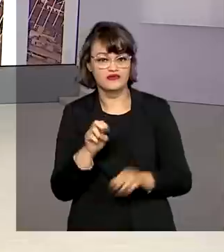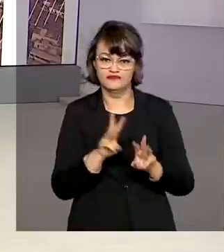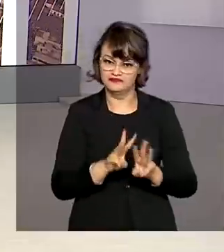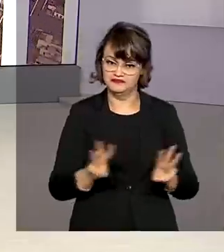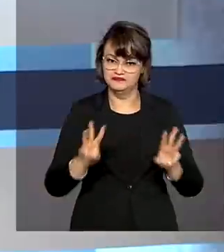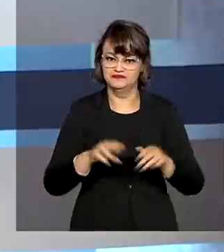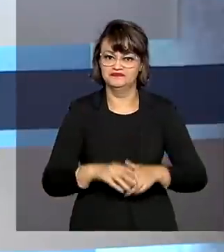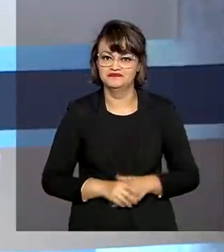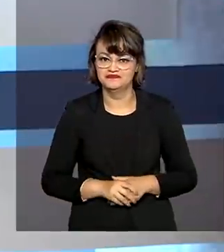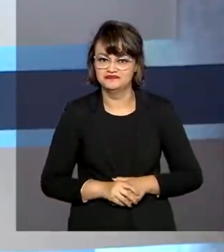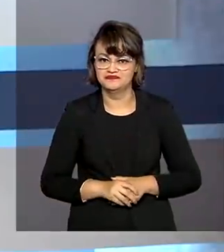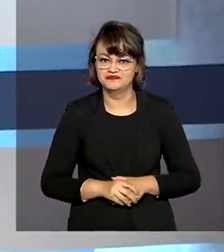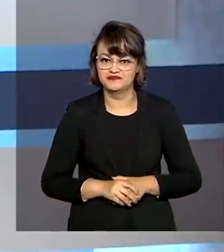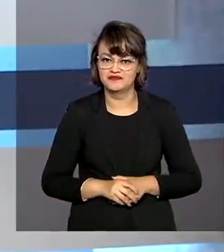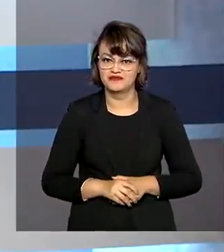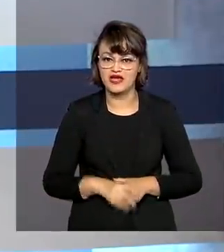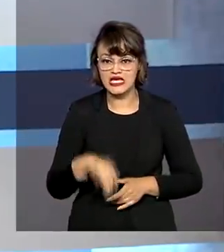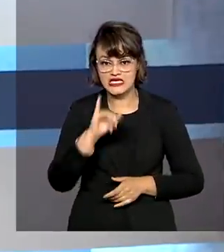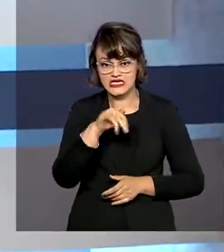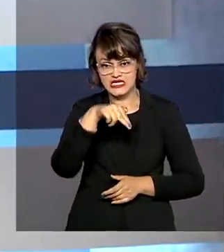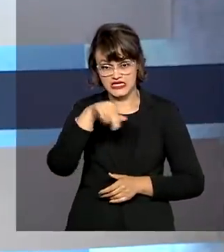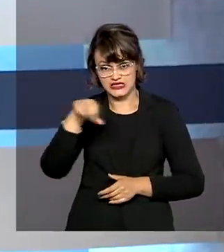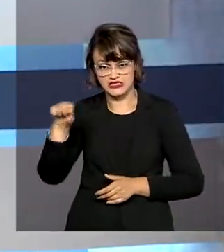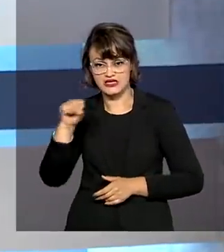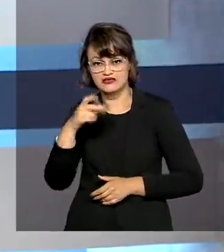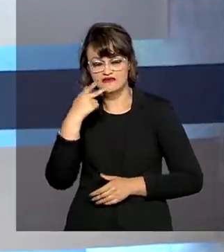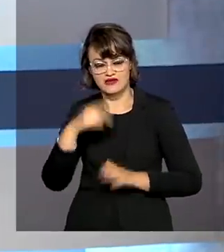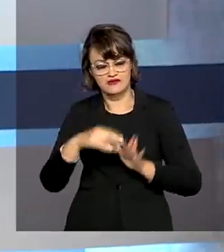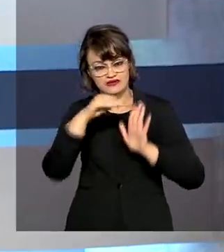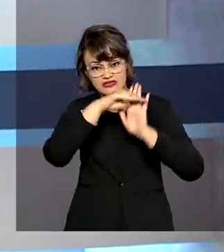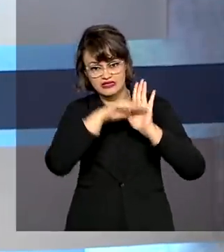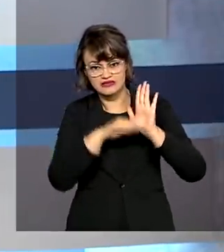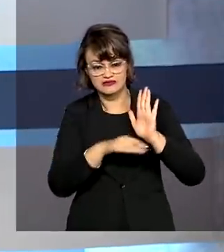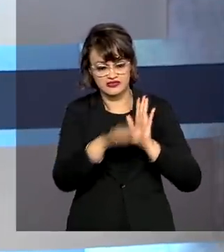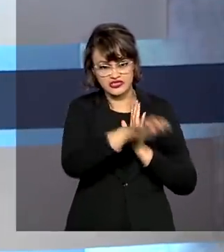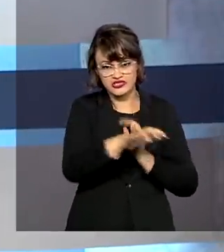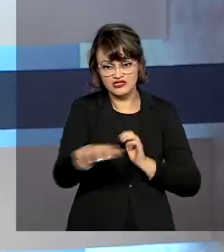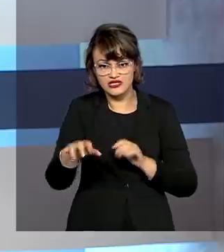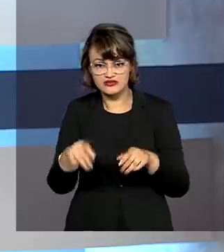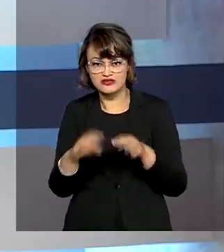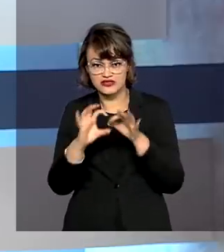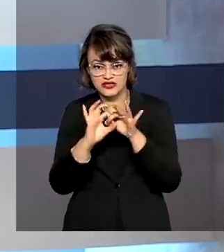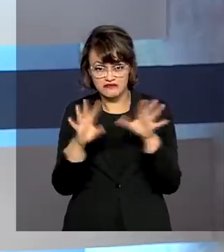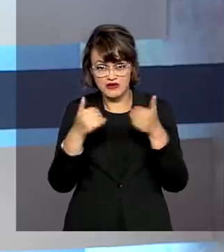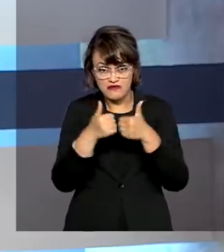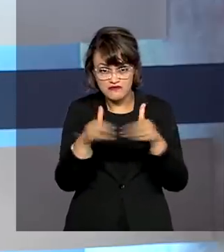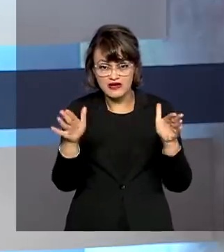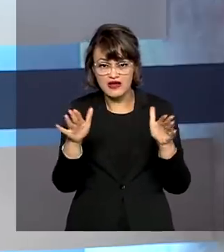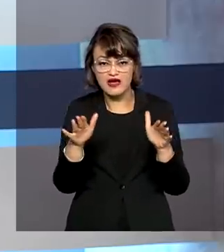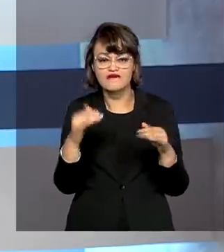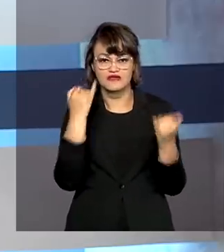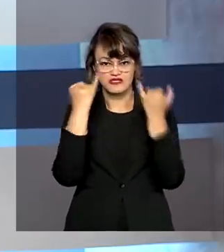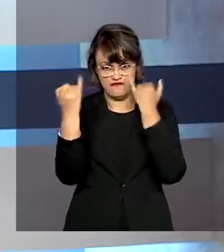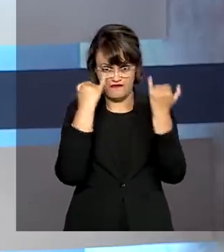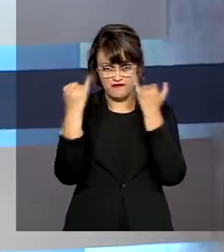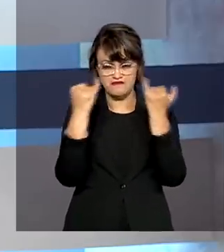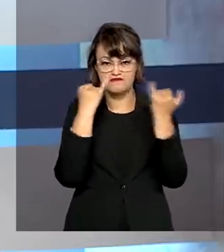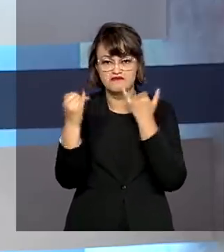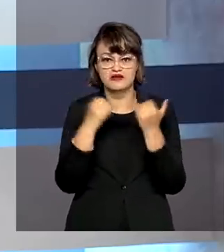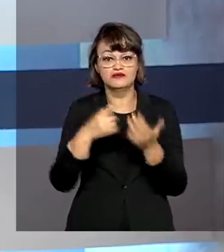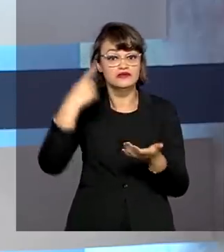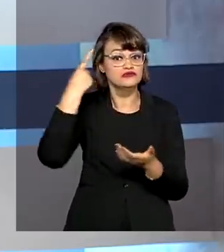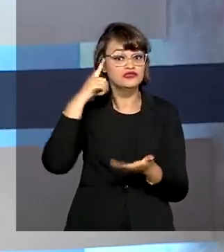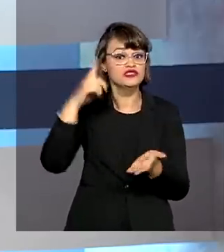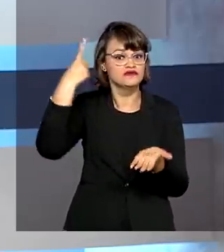De acordo com o INSS, a lista de agências que já foram reabertas vai ser informada no momento do